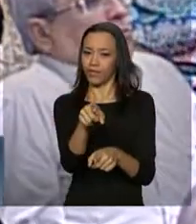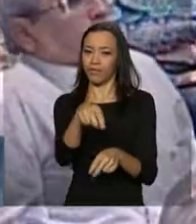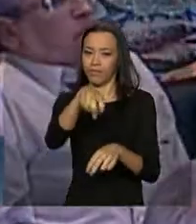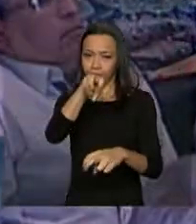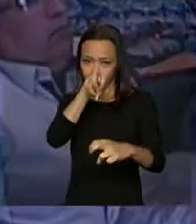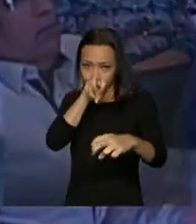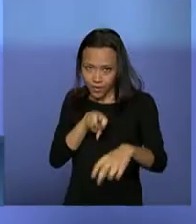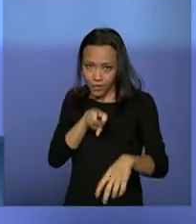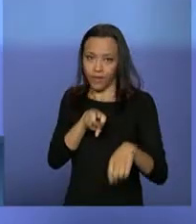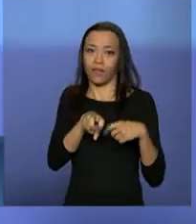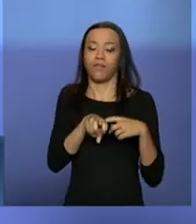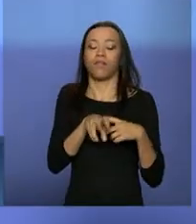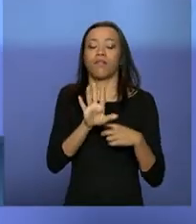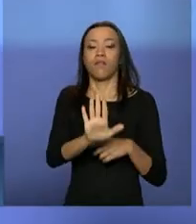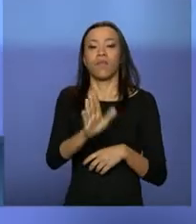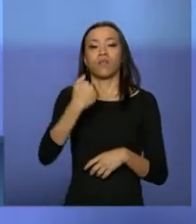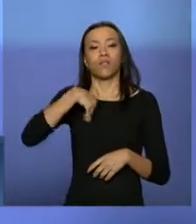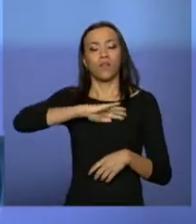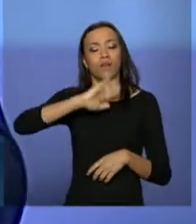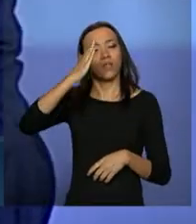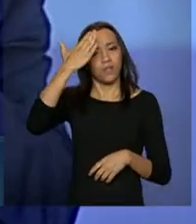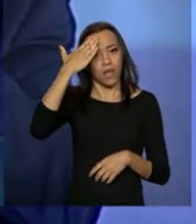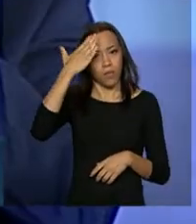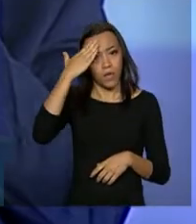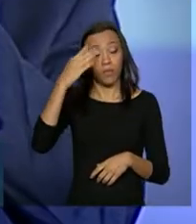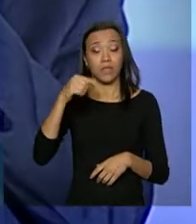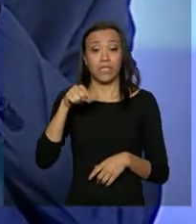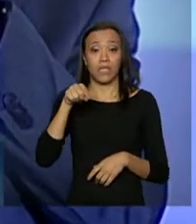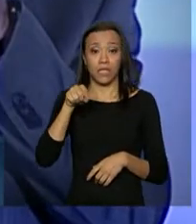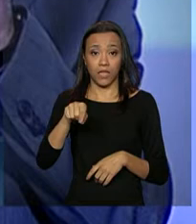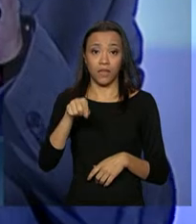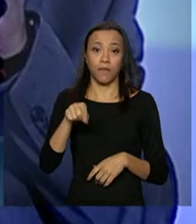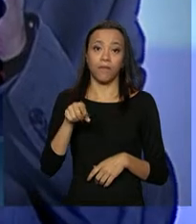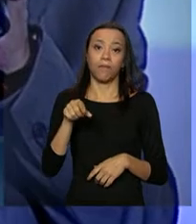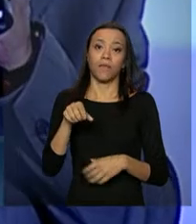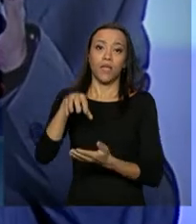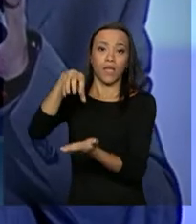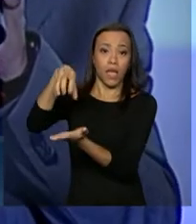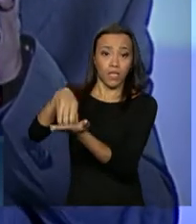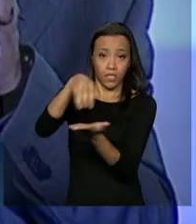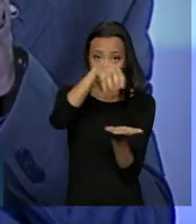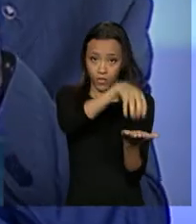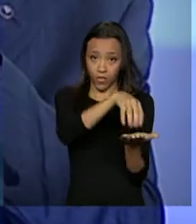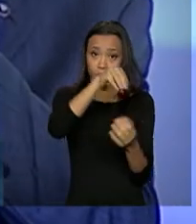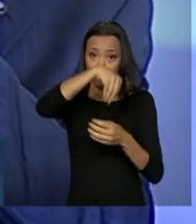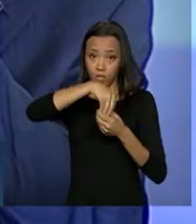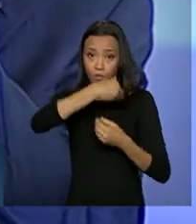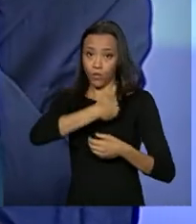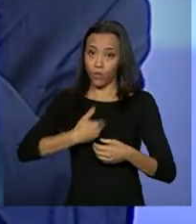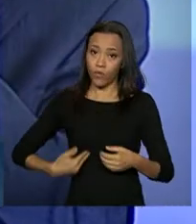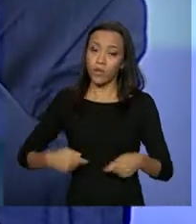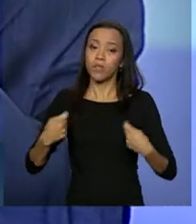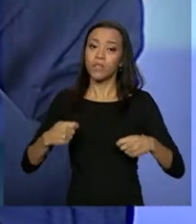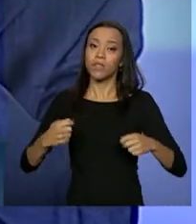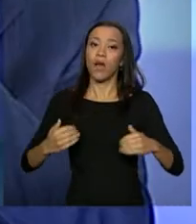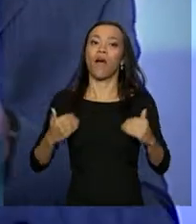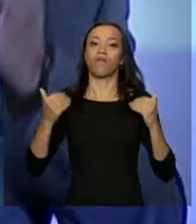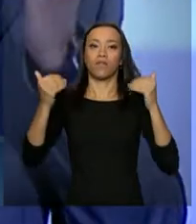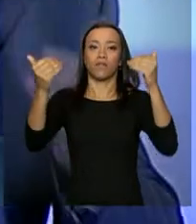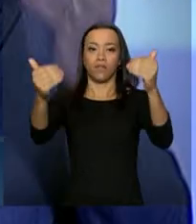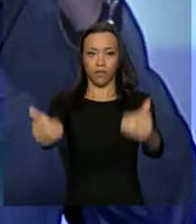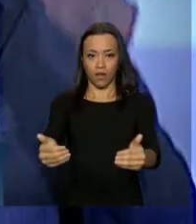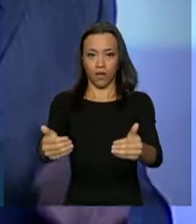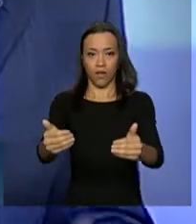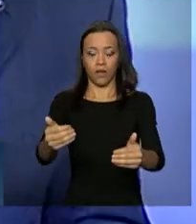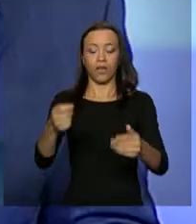Mas nós sabemos que essas instituições precisam continuar avançando, que essas instituições